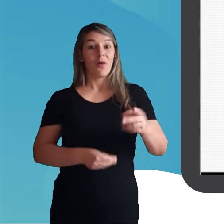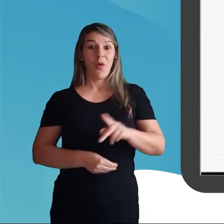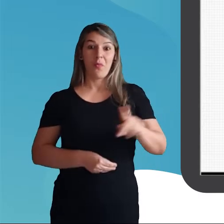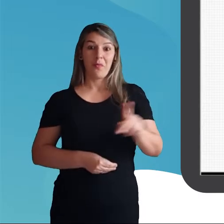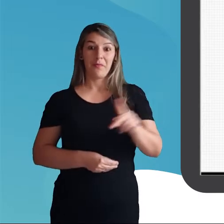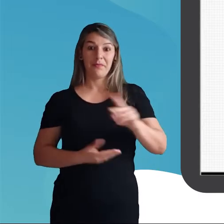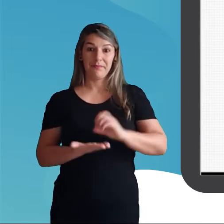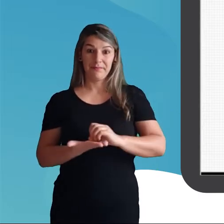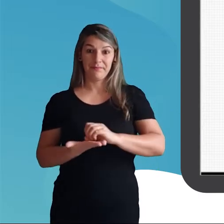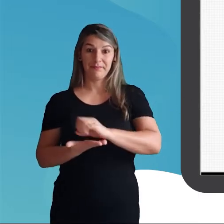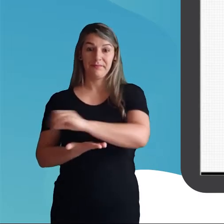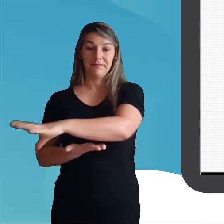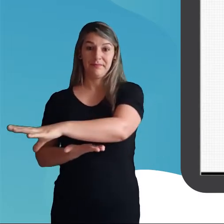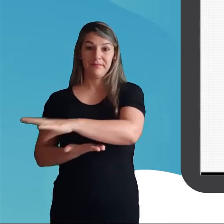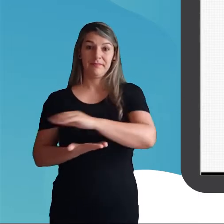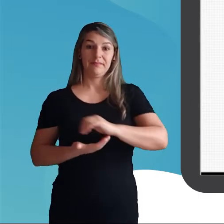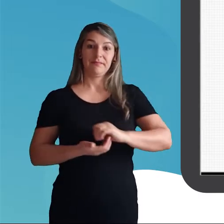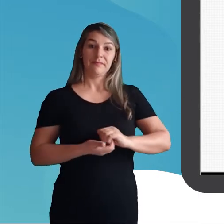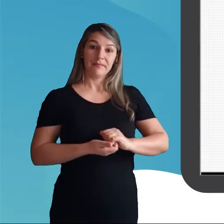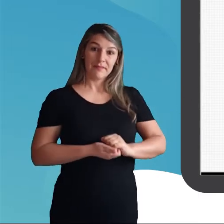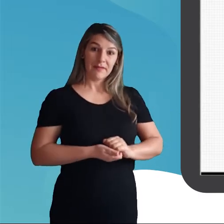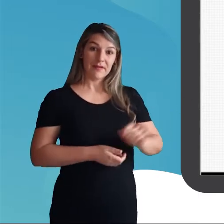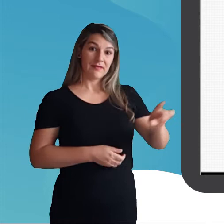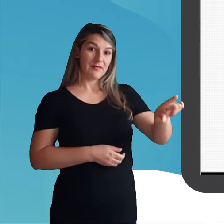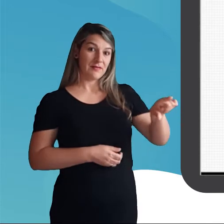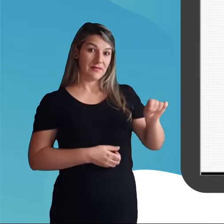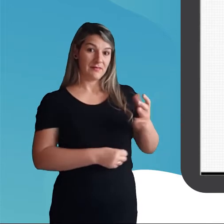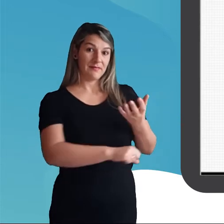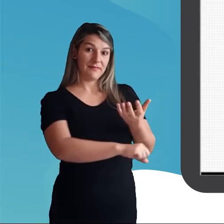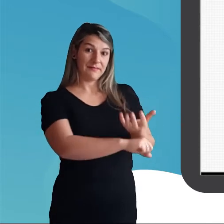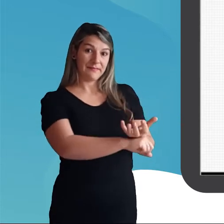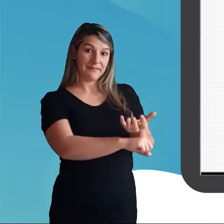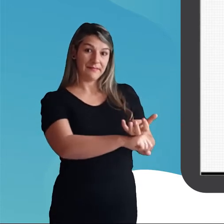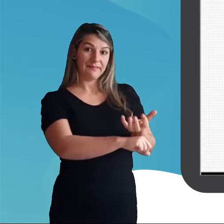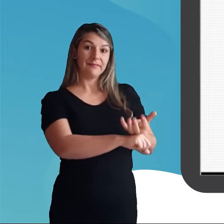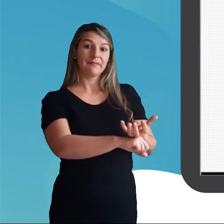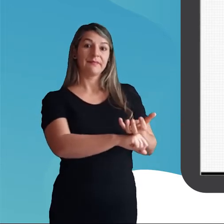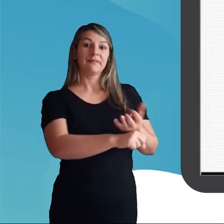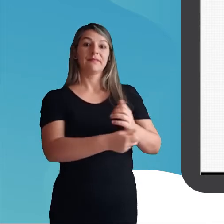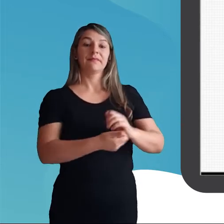mensagem ao professor. Vamos selecionar uma disciplina.